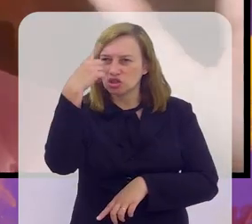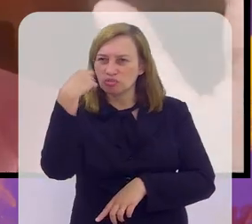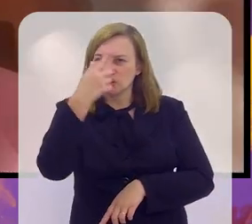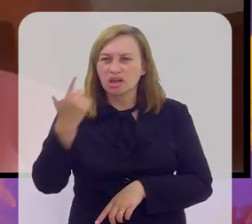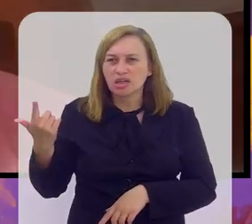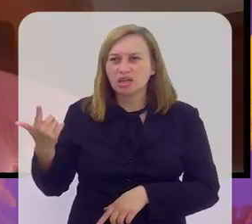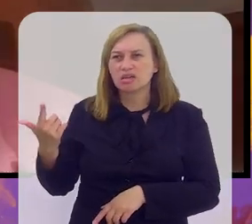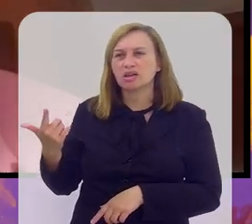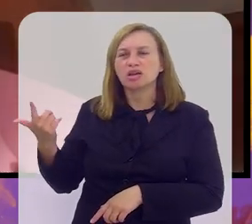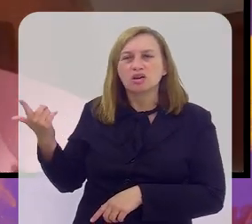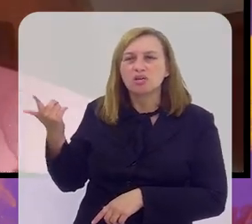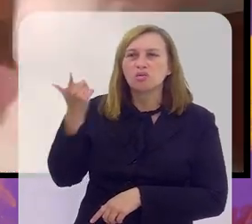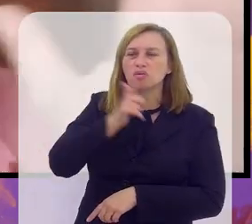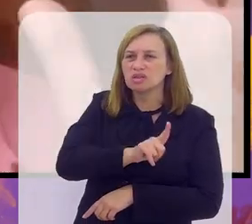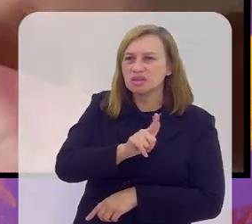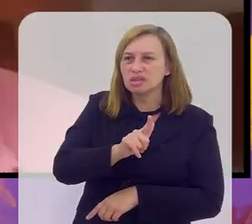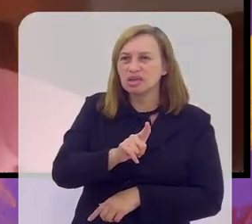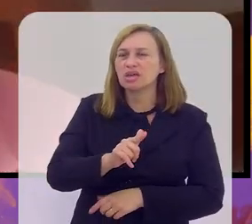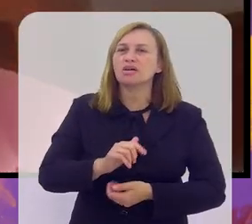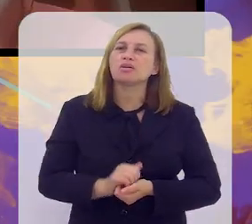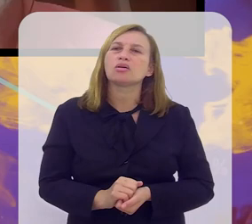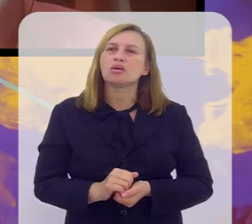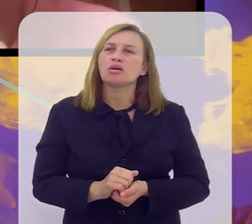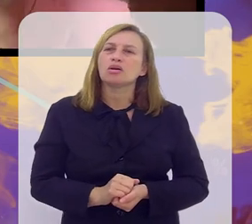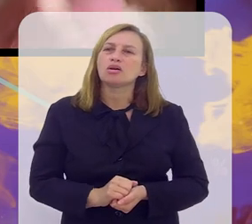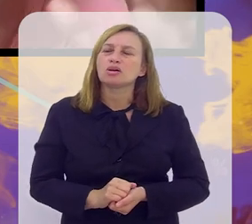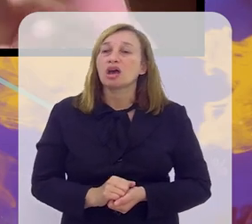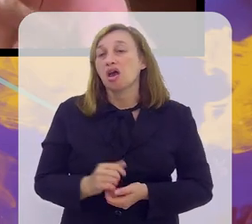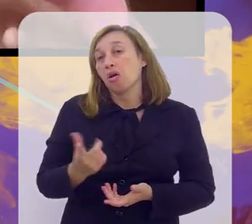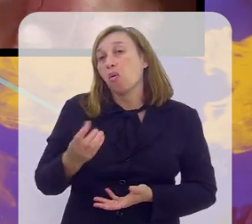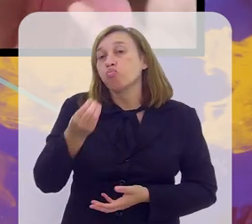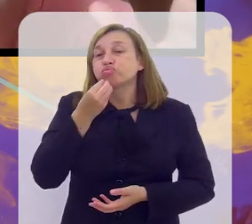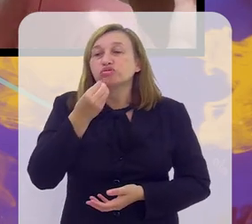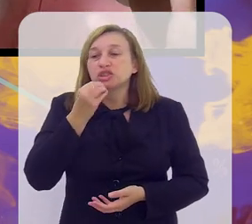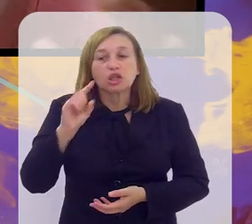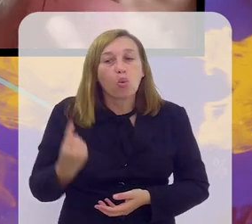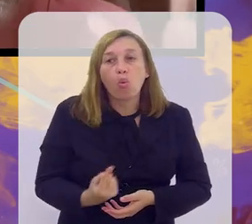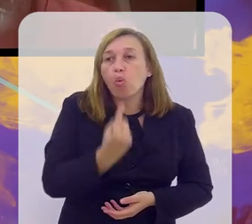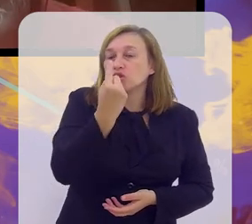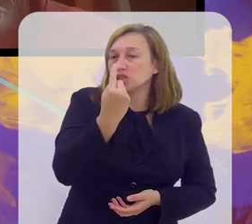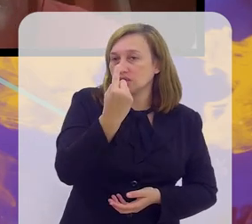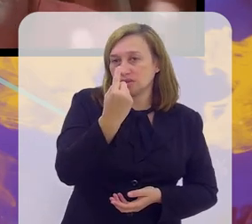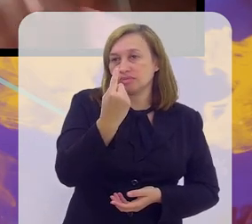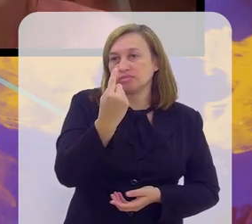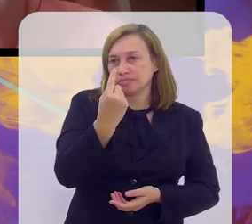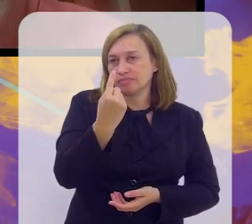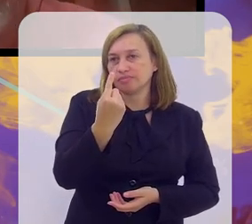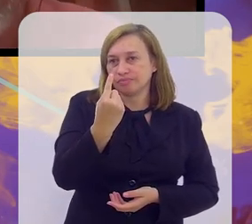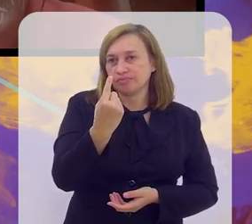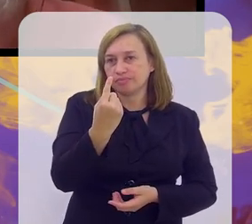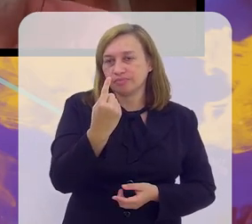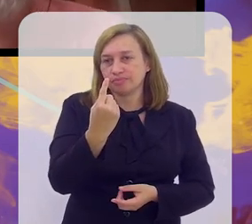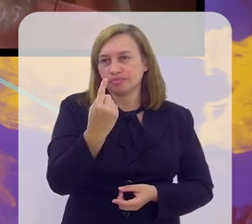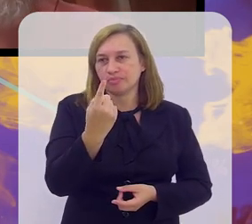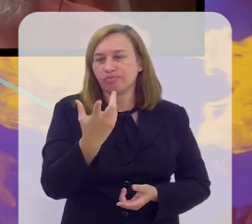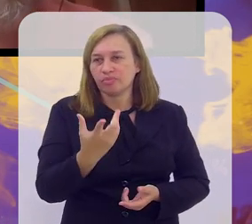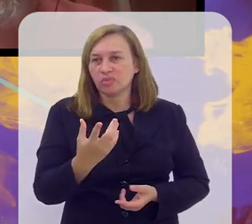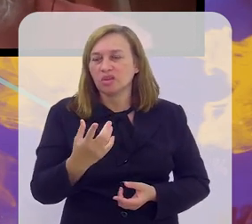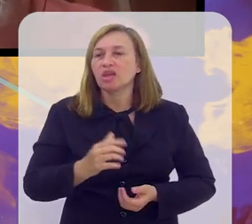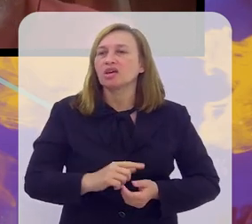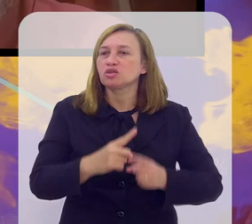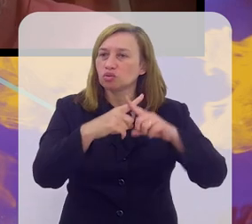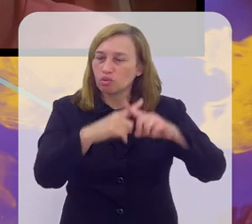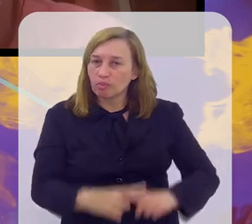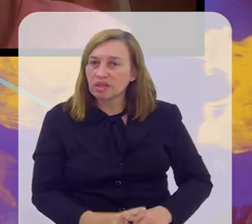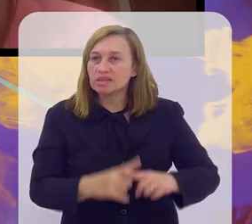espero que o SEBF consiga mais um europeu, talvez Portugal, isso é uma oportunidade raríssima, única, do calendário hoje para esse